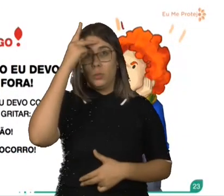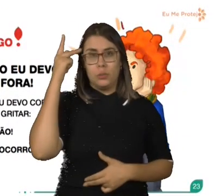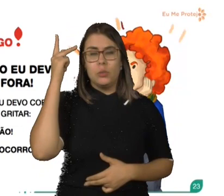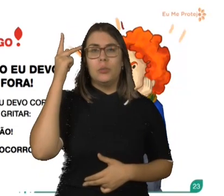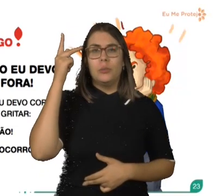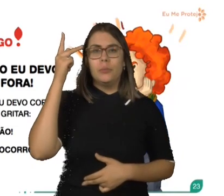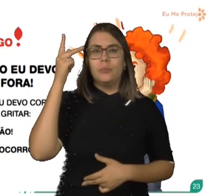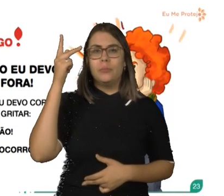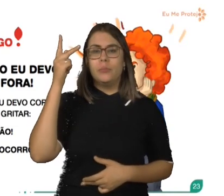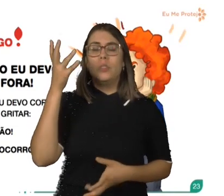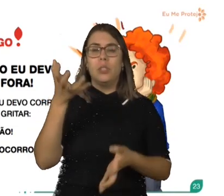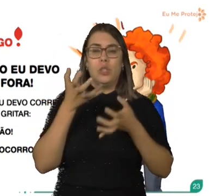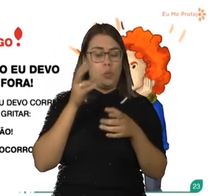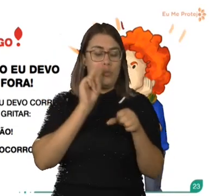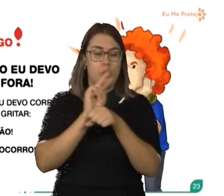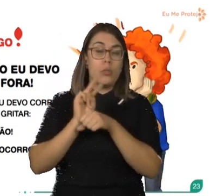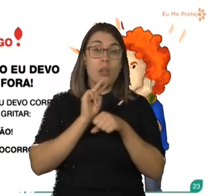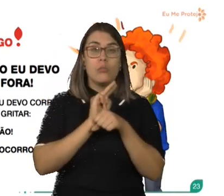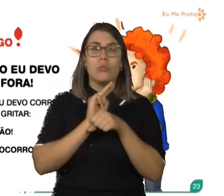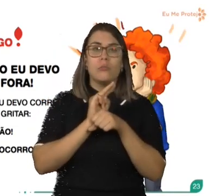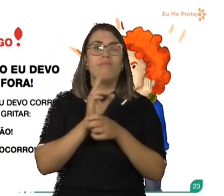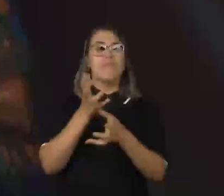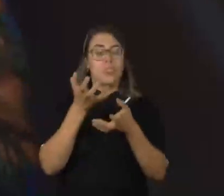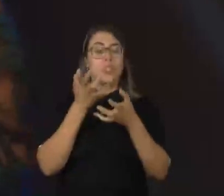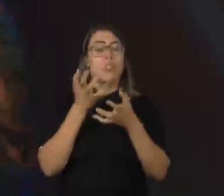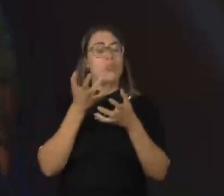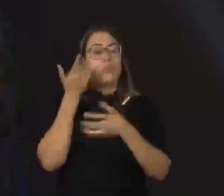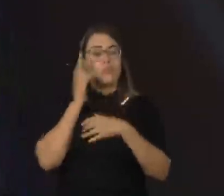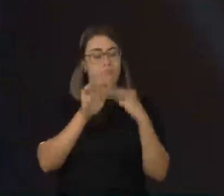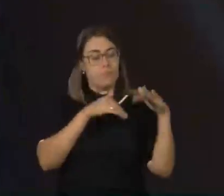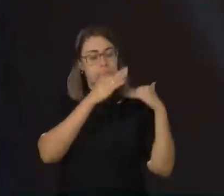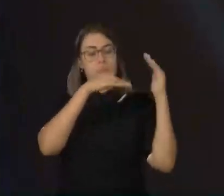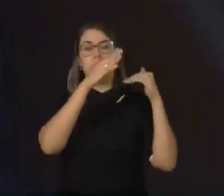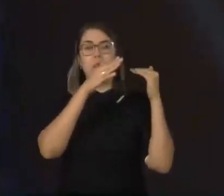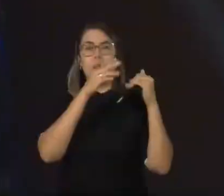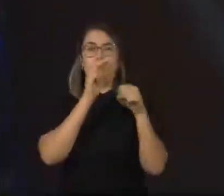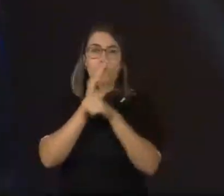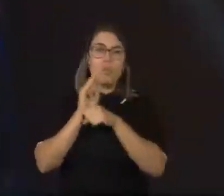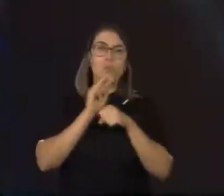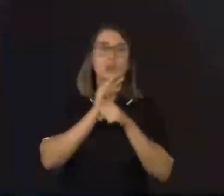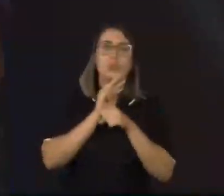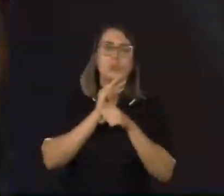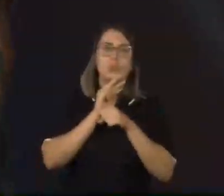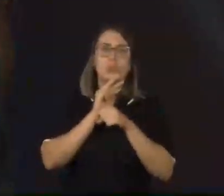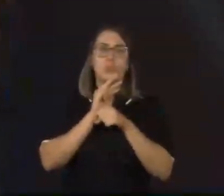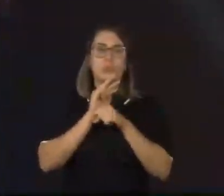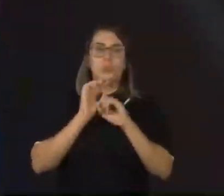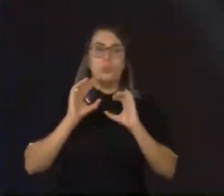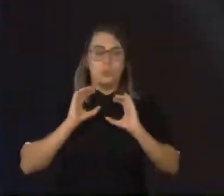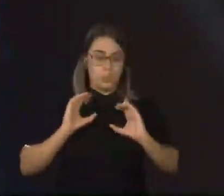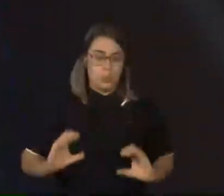cartilha, que chama Eu Me Protejo, que tem a intenção de fazer essa educação para a proteção do corpo. E ela tem uma